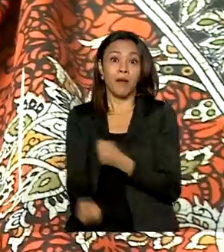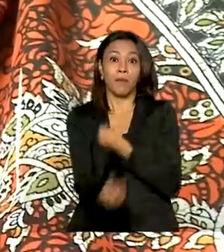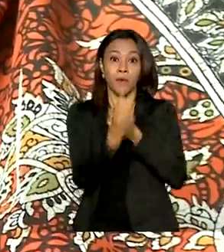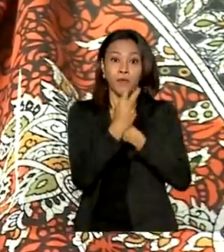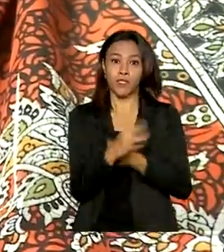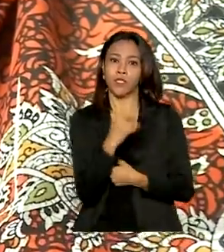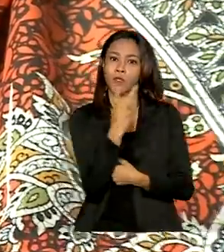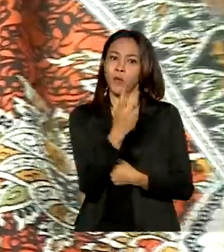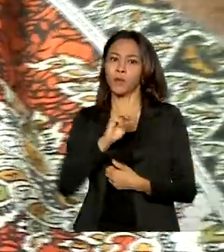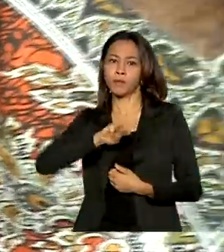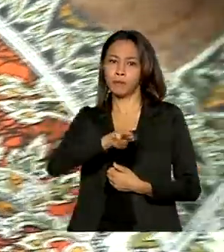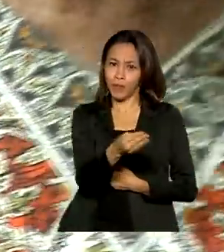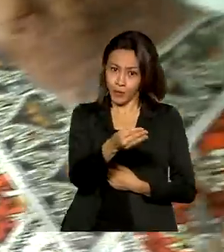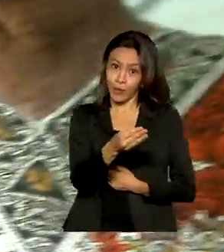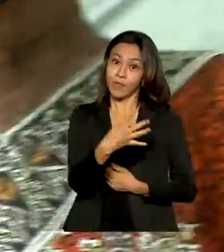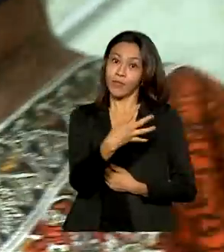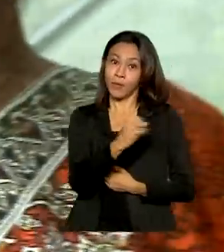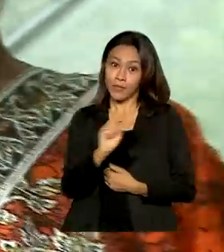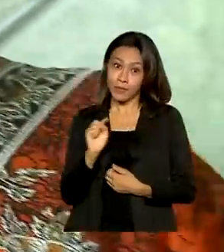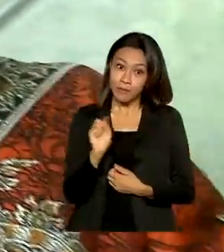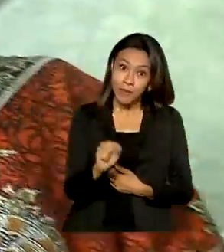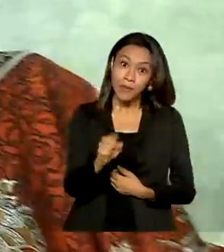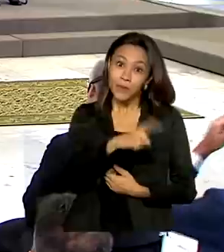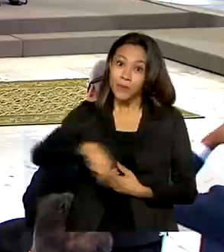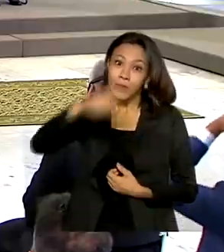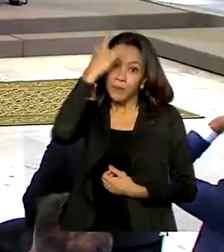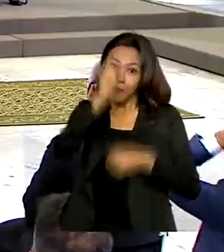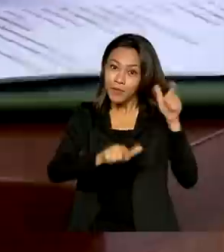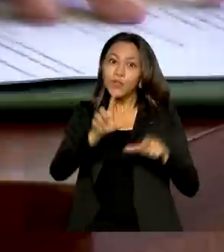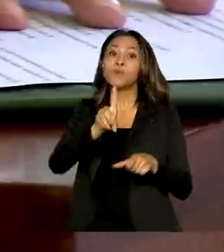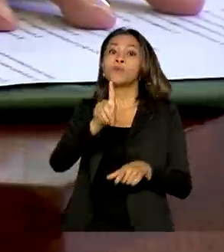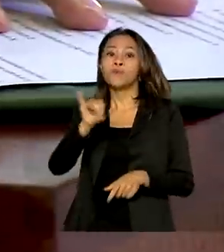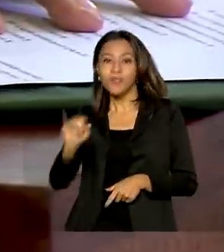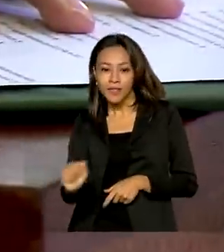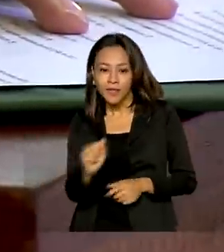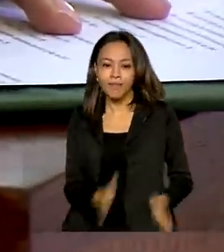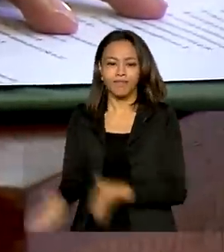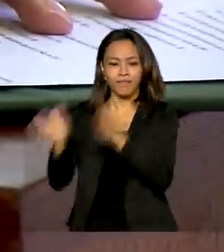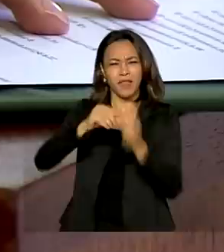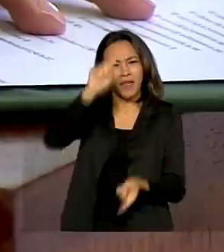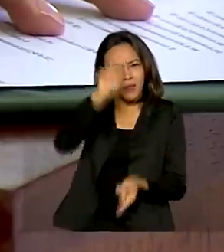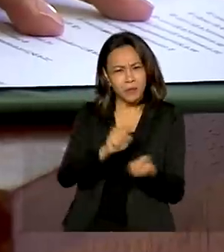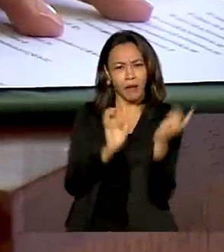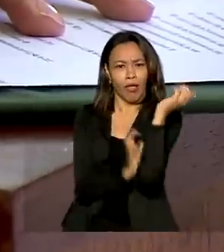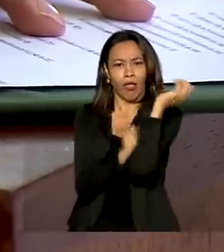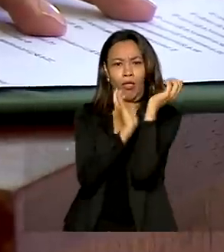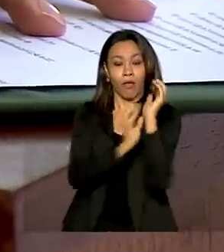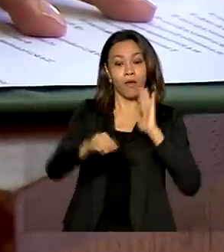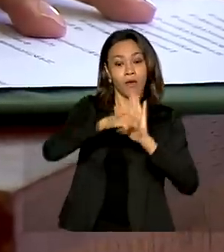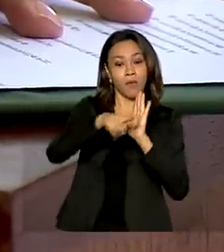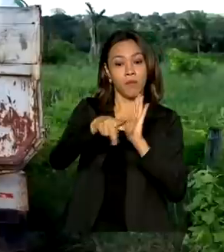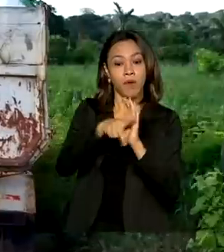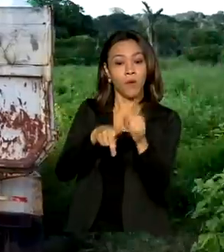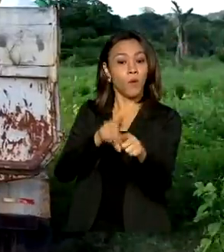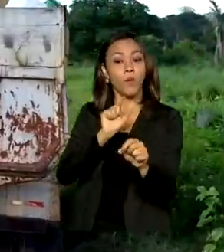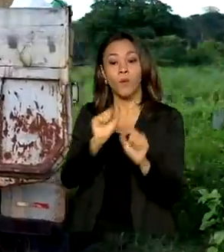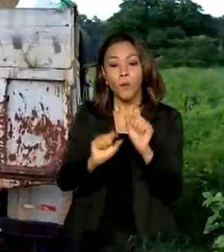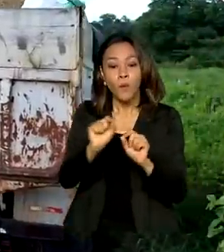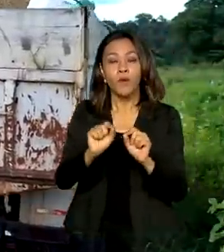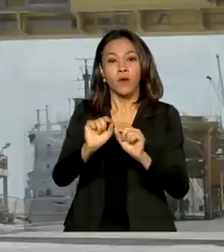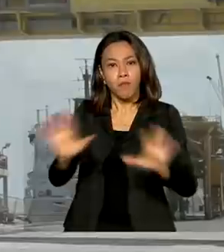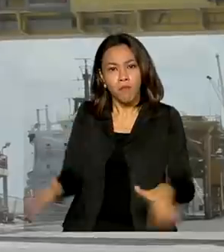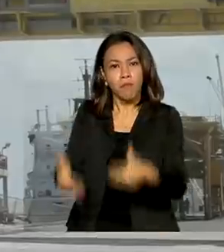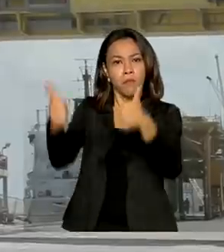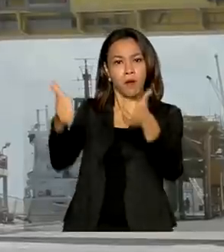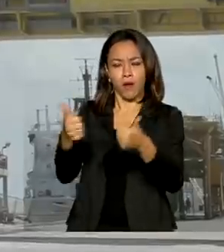400 mil brasileiros por dia. Menos burocracia. Medida provisória pretende modernizar o ambiente